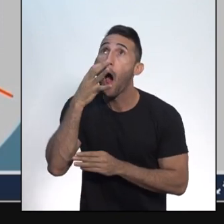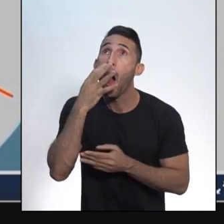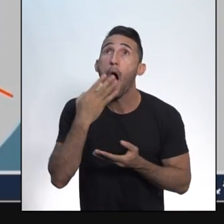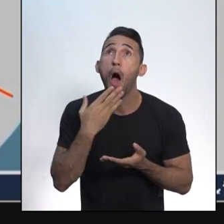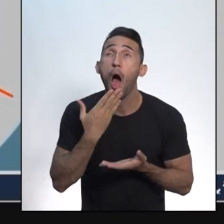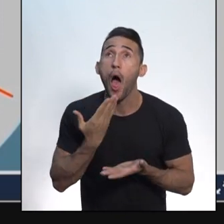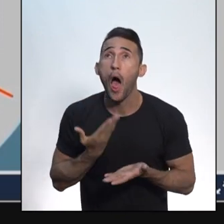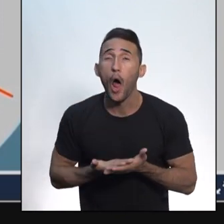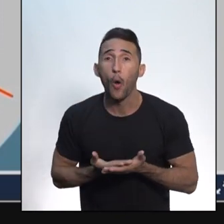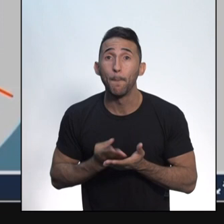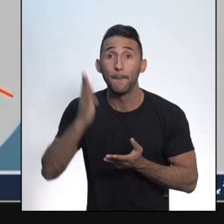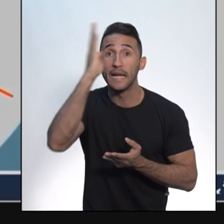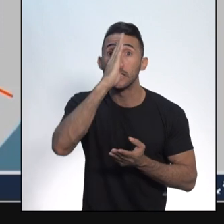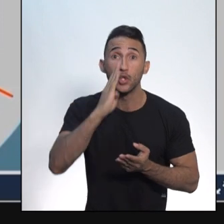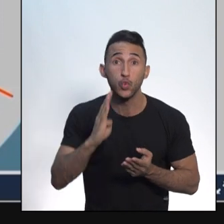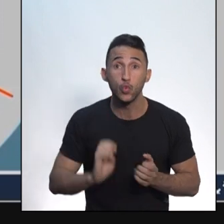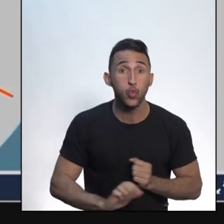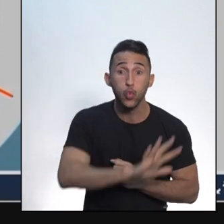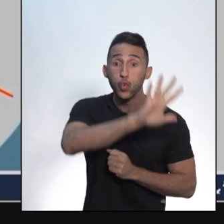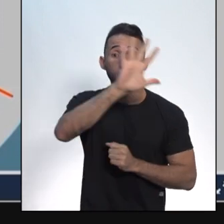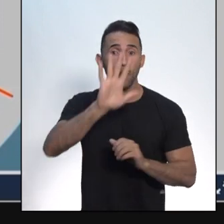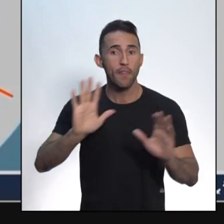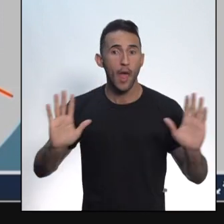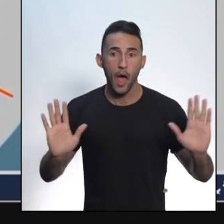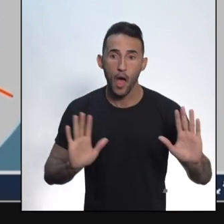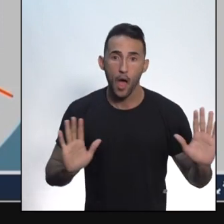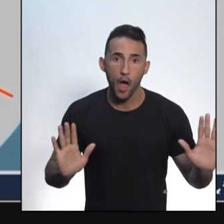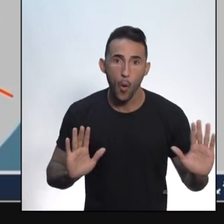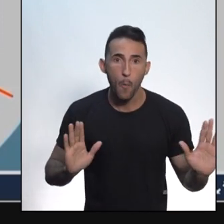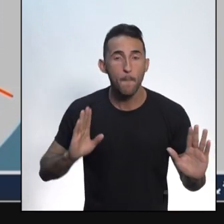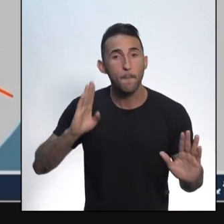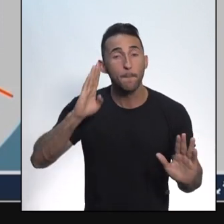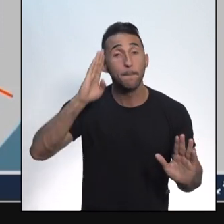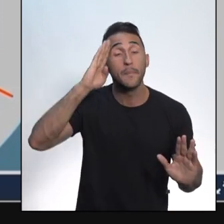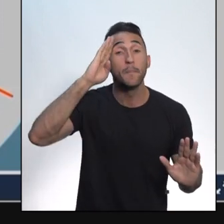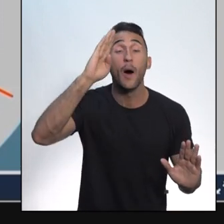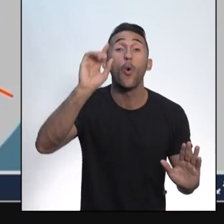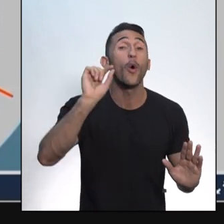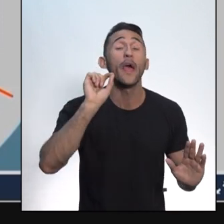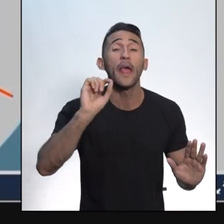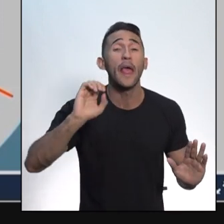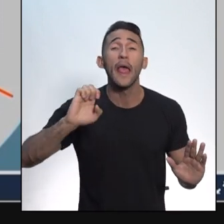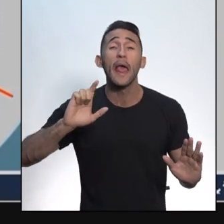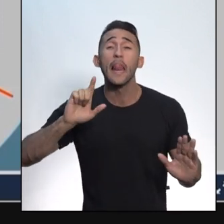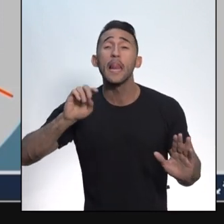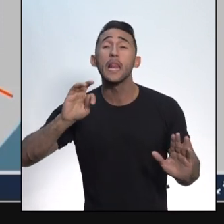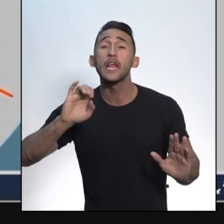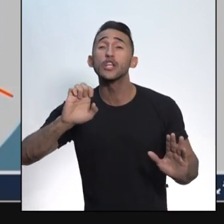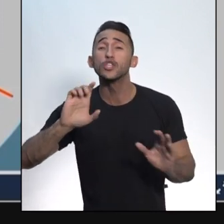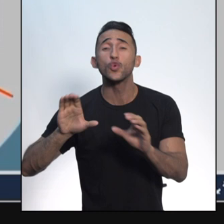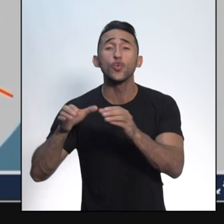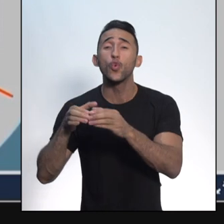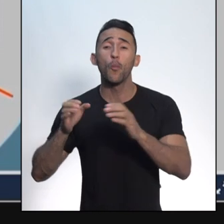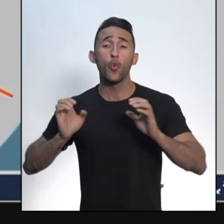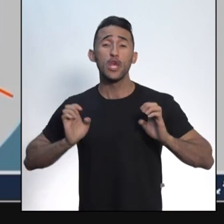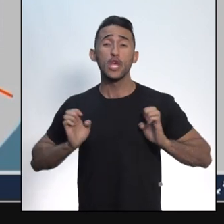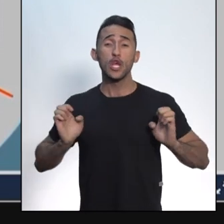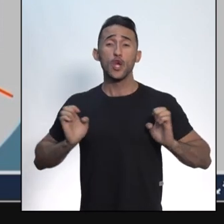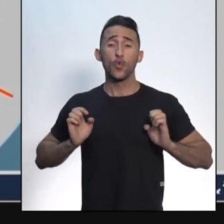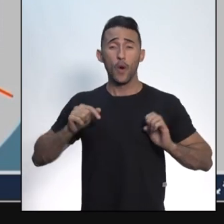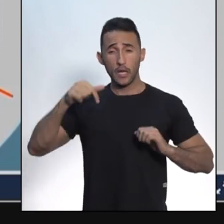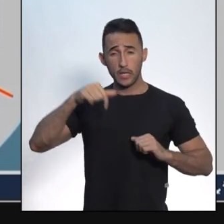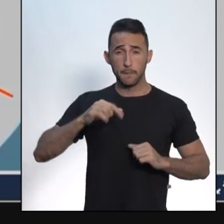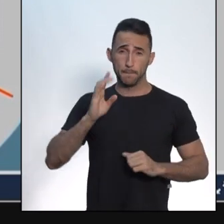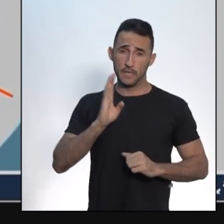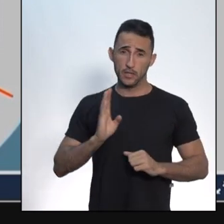não o Brasil totalmente, principalmente as elites políticas brasileiras, que estavam à frente